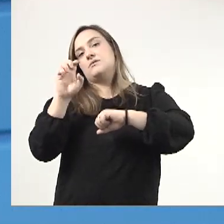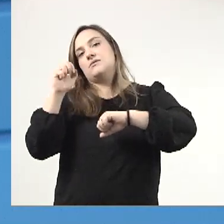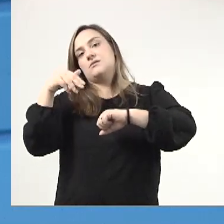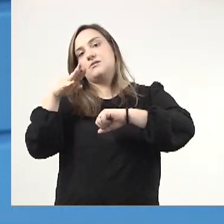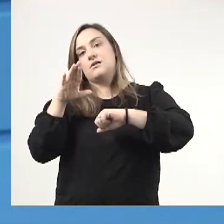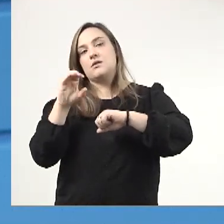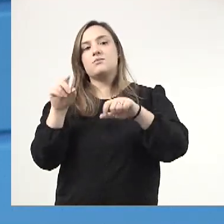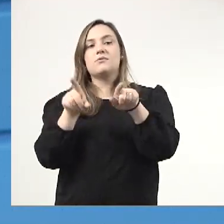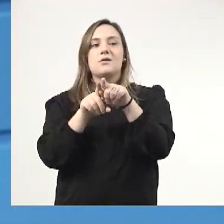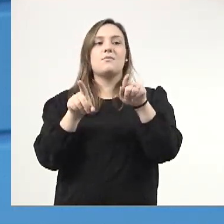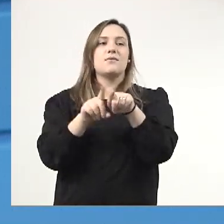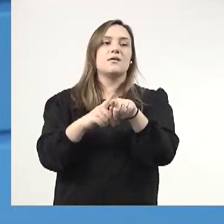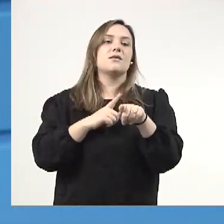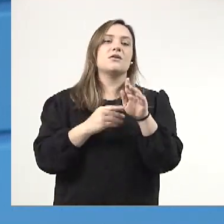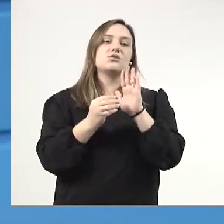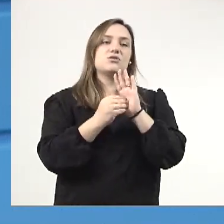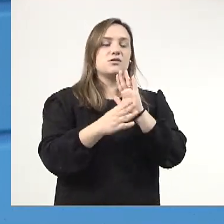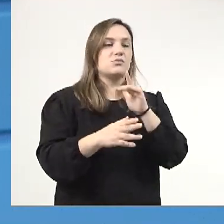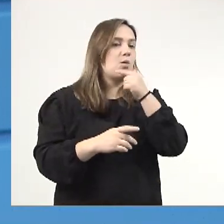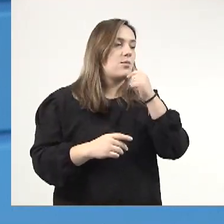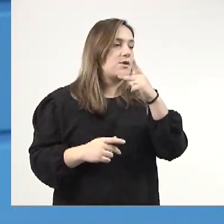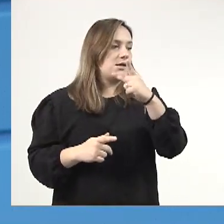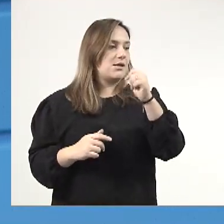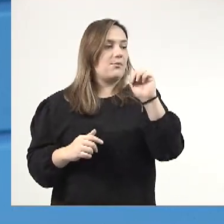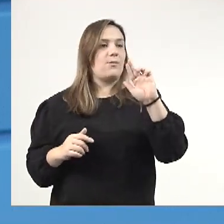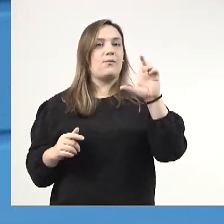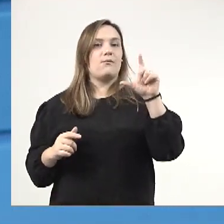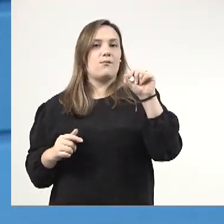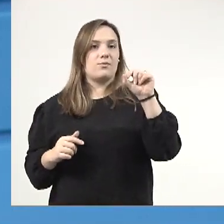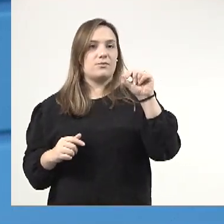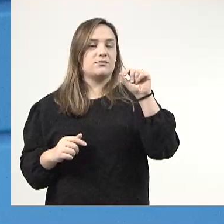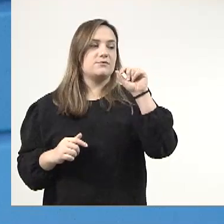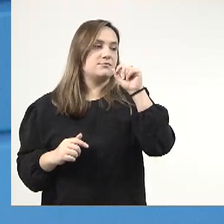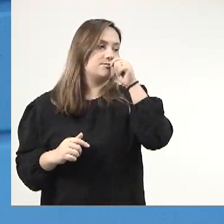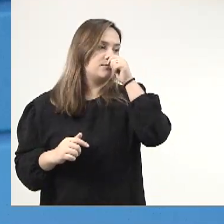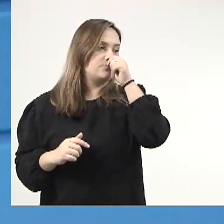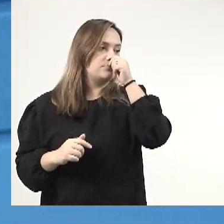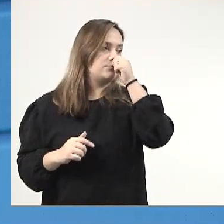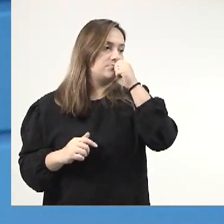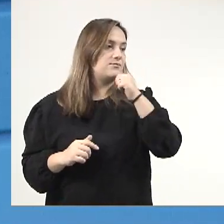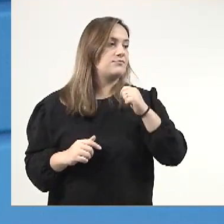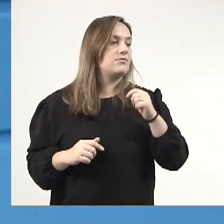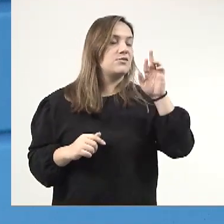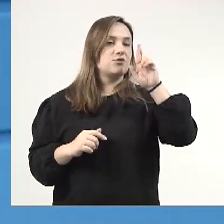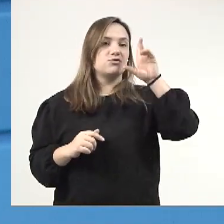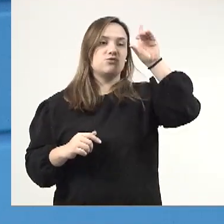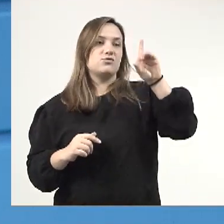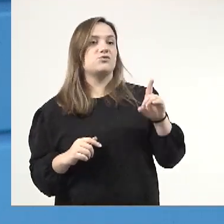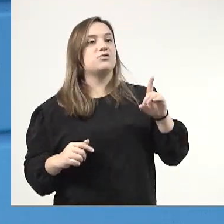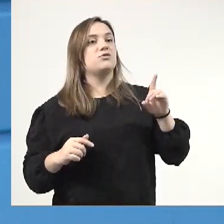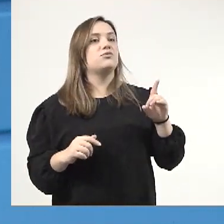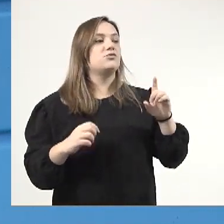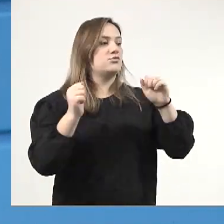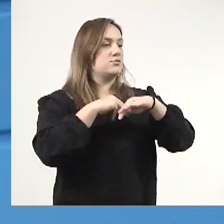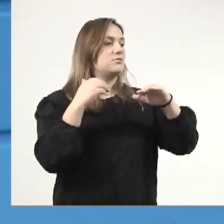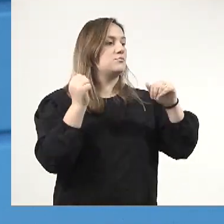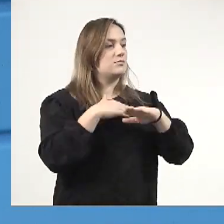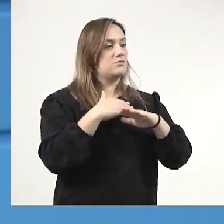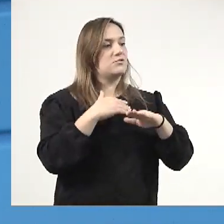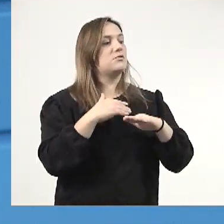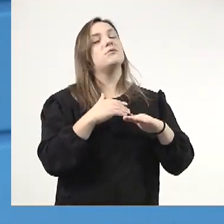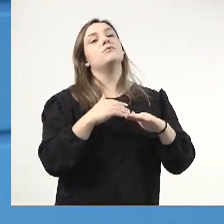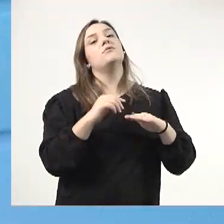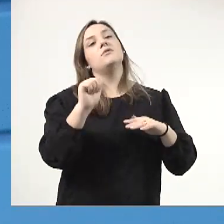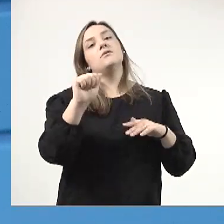ao Excelentíssimo Senhor Paulo da Silva, diretor-presidente da Agência Municipal de Transporte e Trânsito de Campo